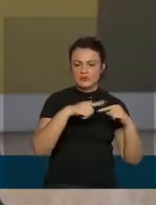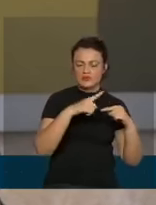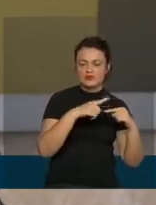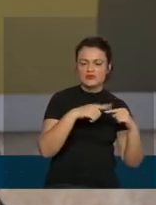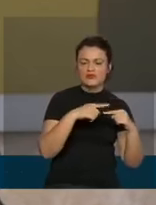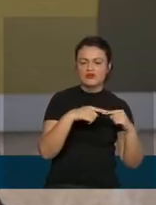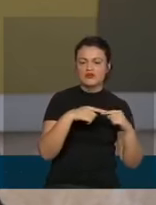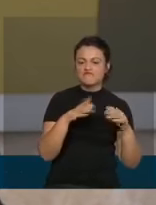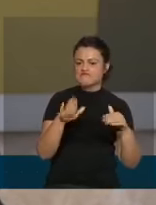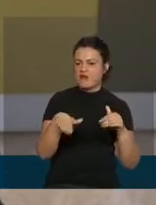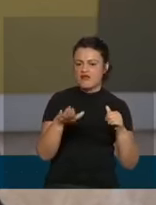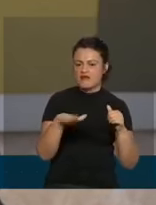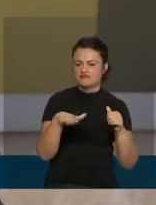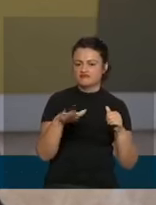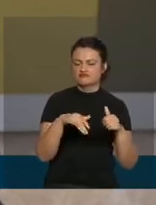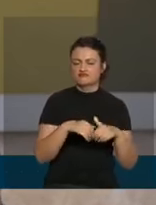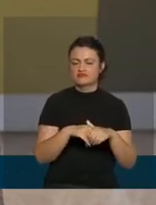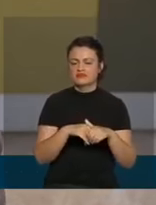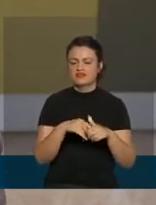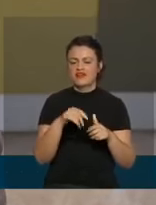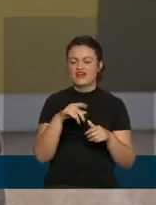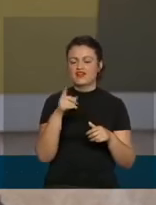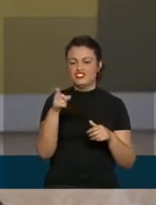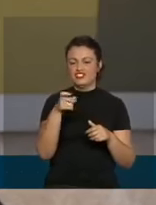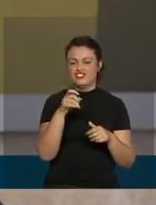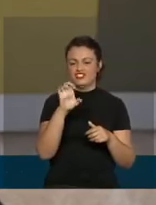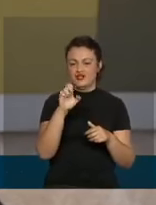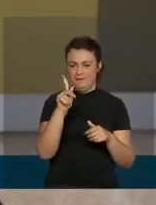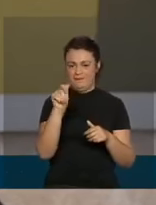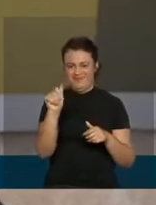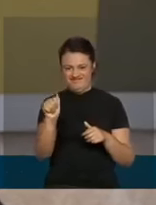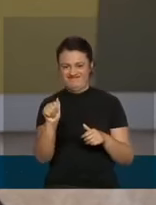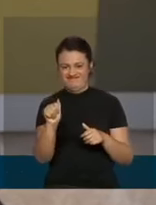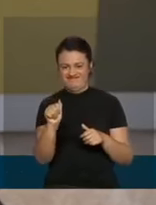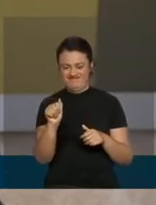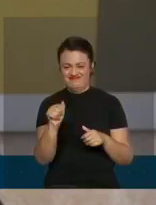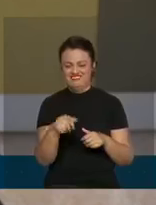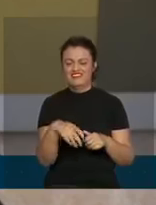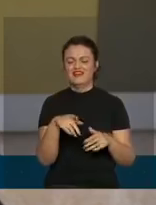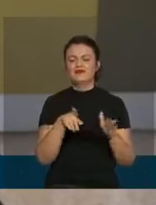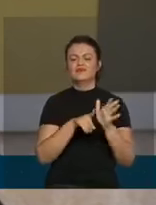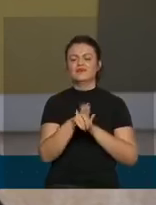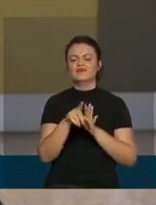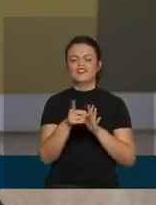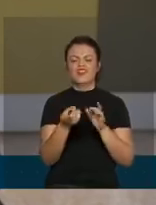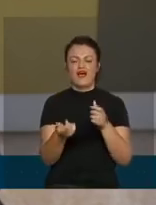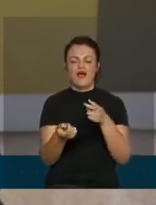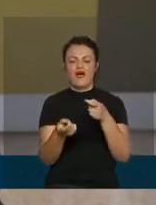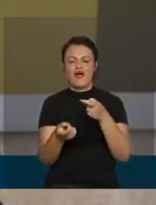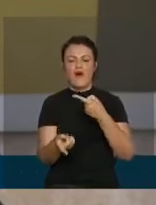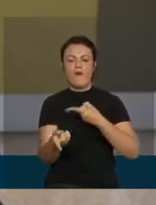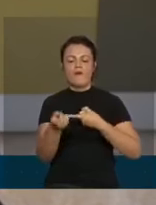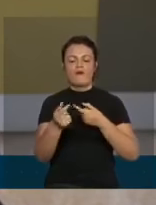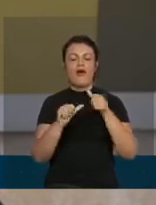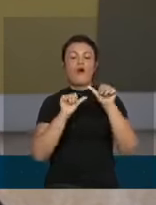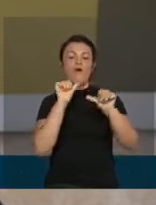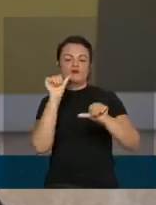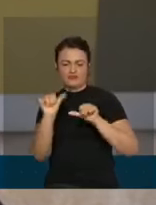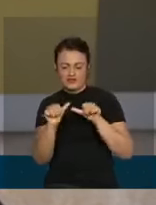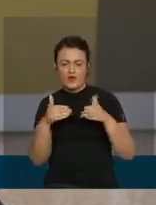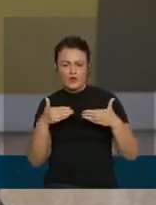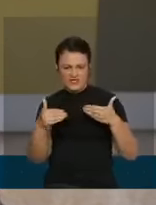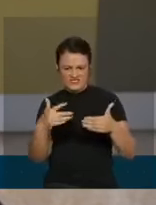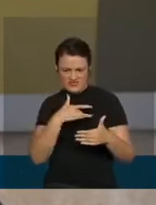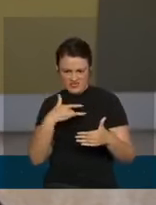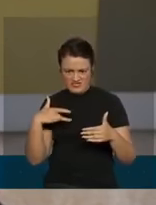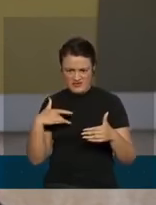e baratos. A Xepa. A minha pergunta, a Xepa ao inverso, é o Ministério da Saúde